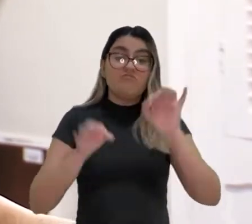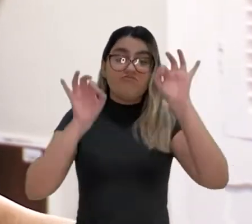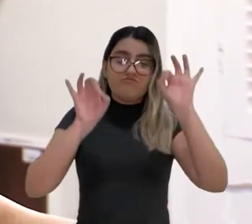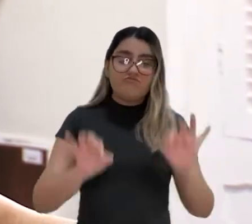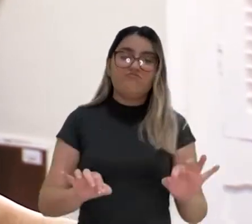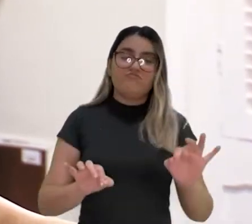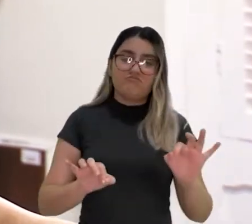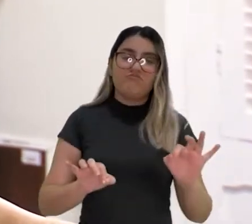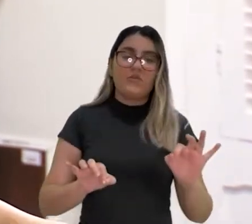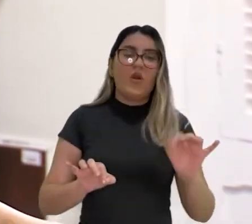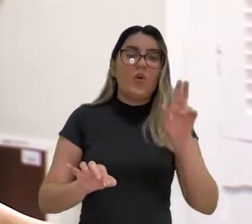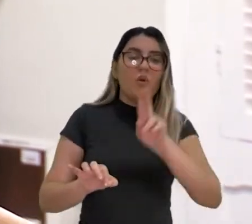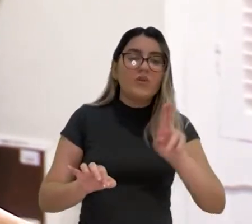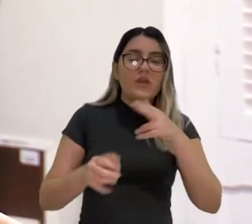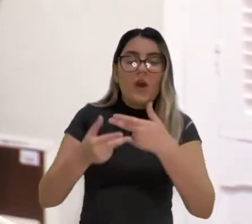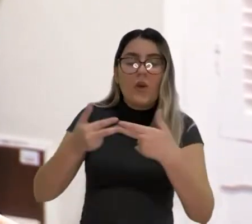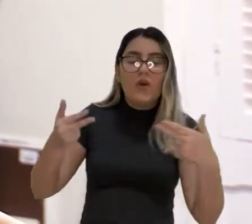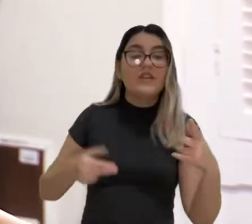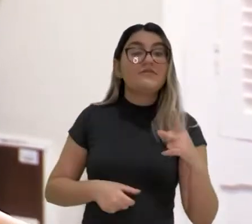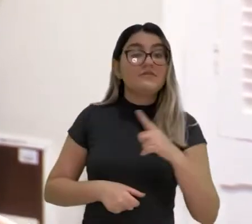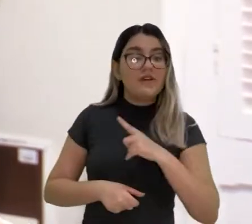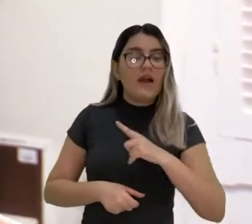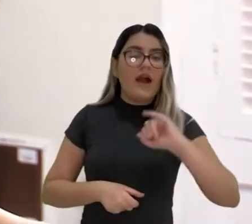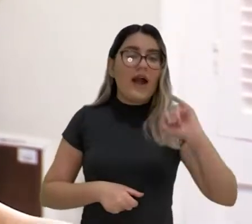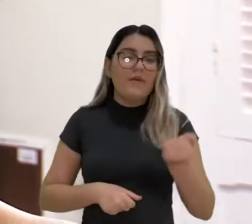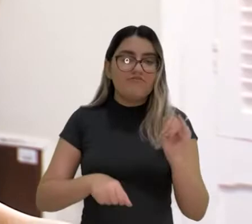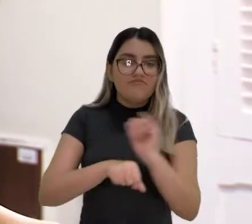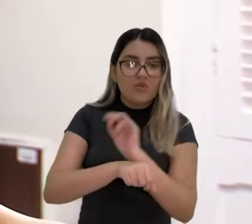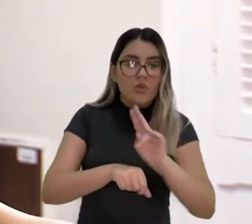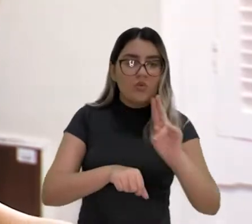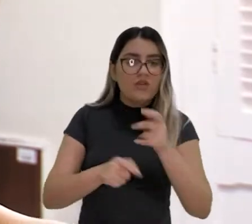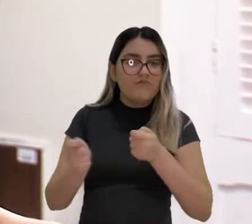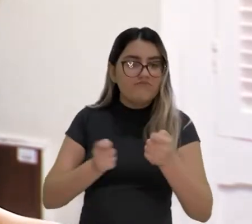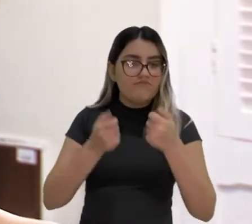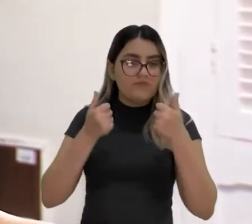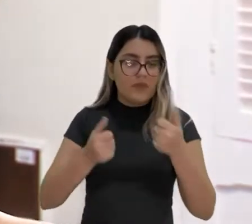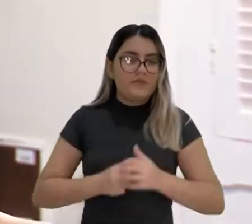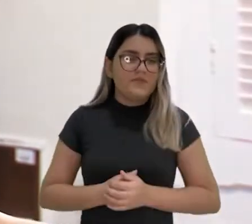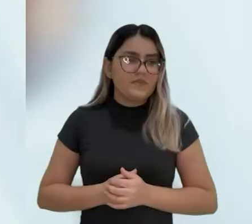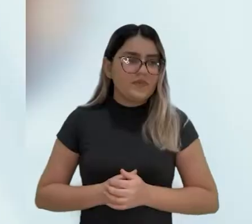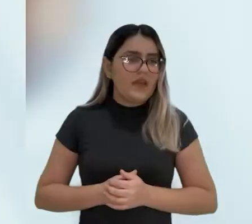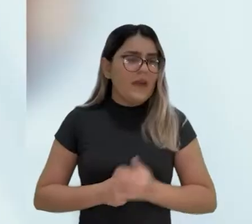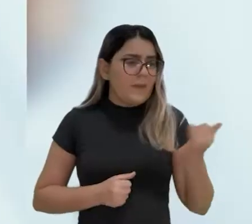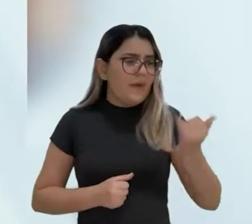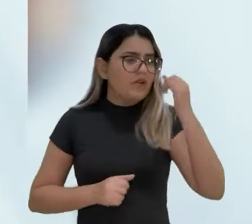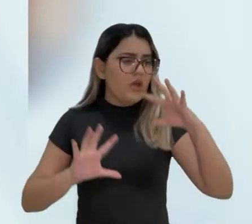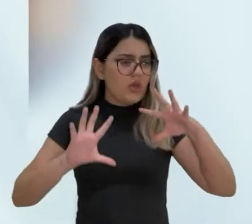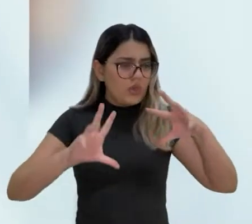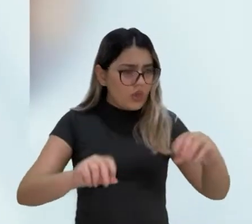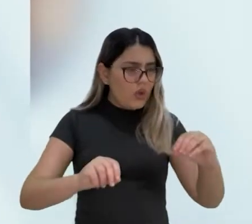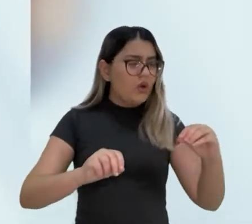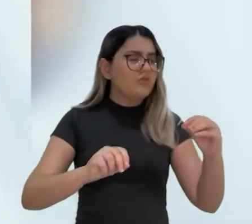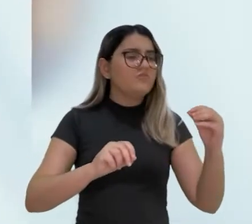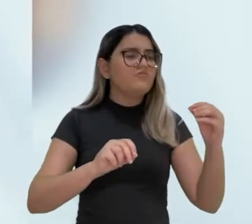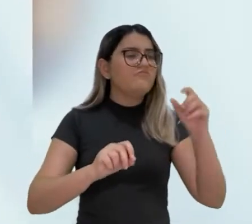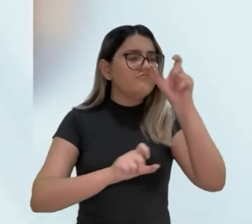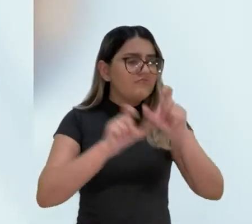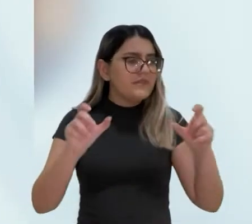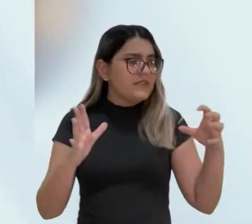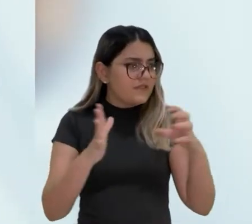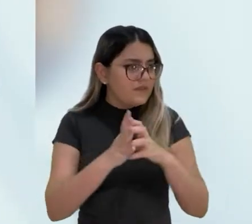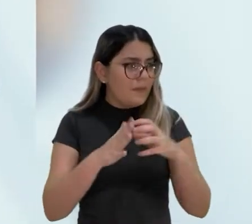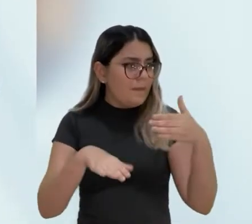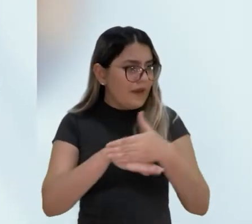alcançados com eficiência na utilização dos recursos disponíveis. É interessante que todos os servidores estão